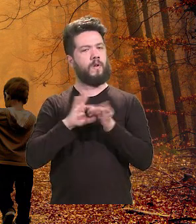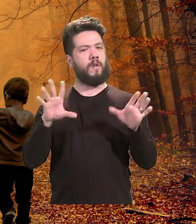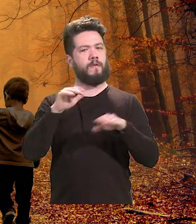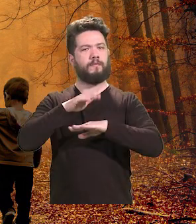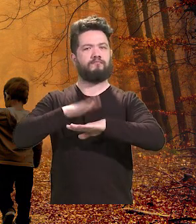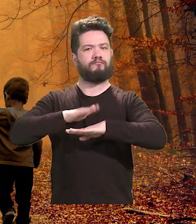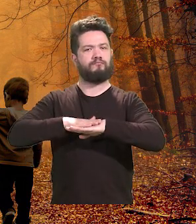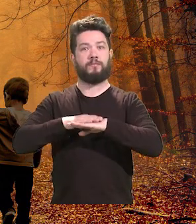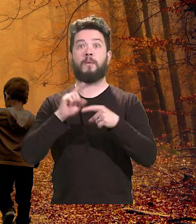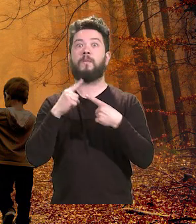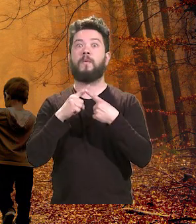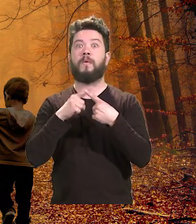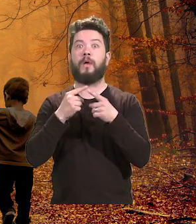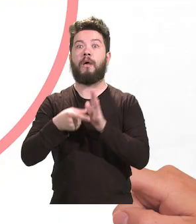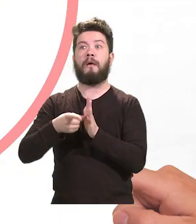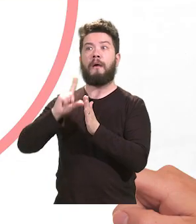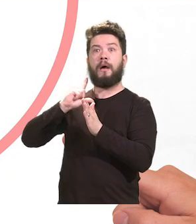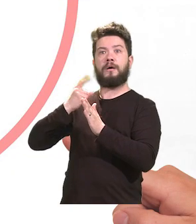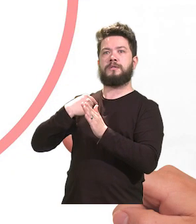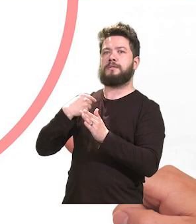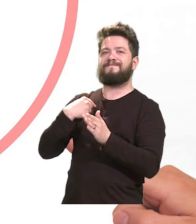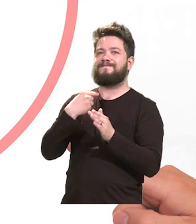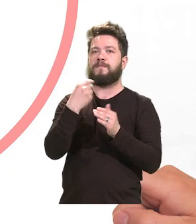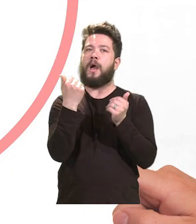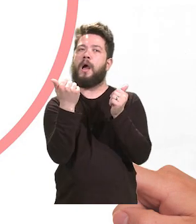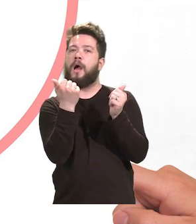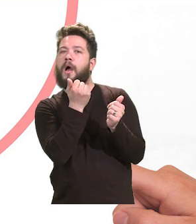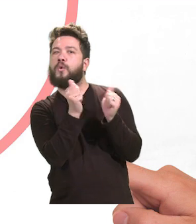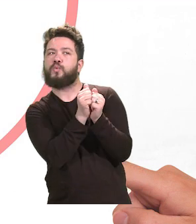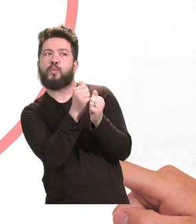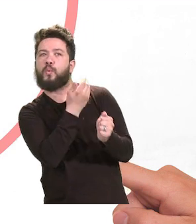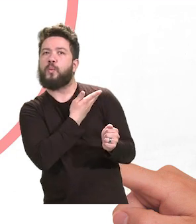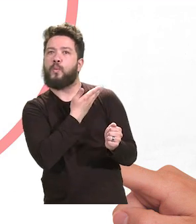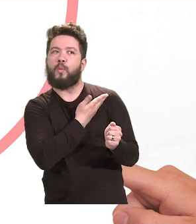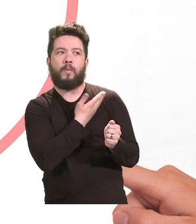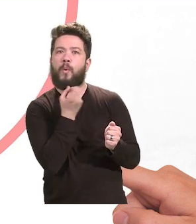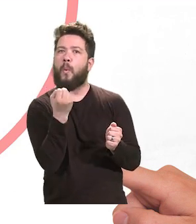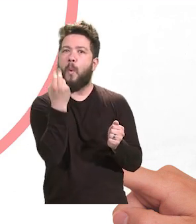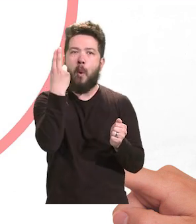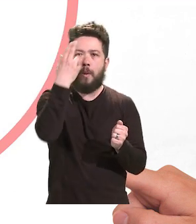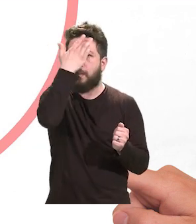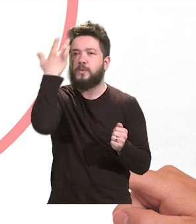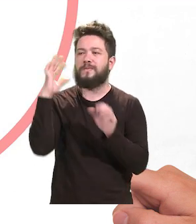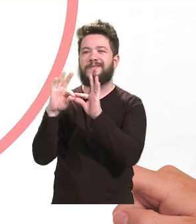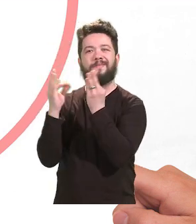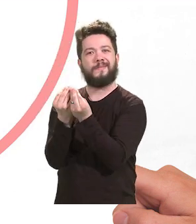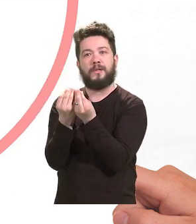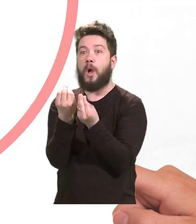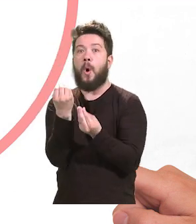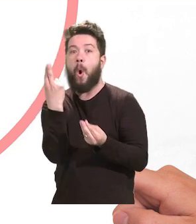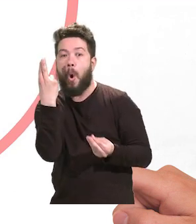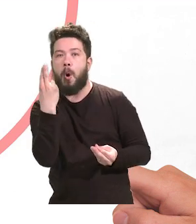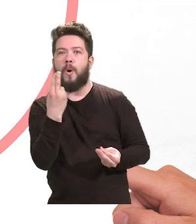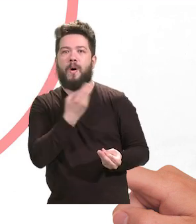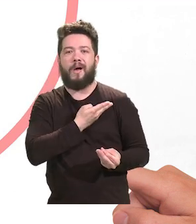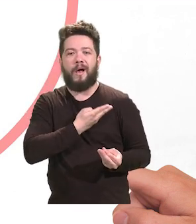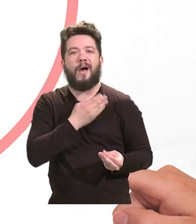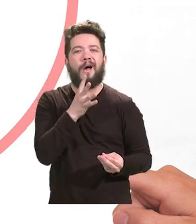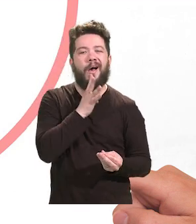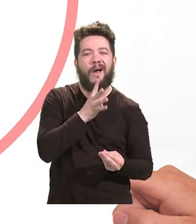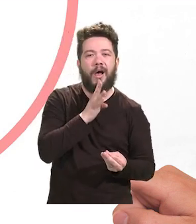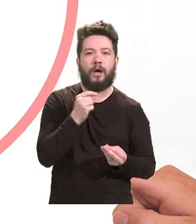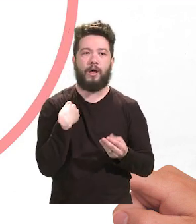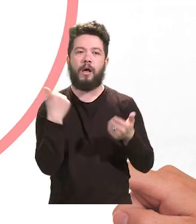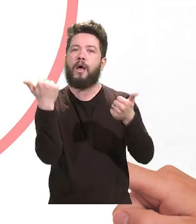um familiar ou um conhecido? Ficar com vergonha ao recusar a carona de alguém que consumiu álcool não te